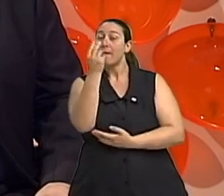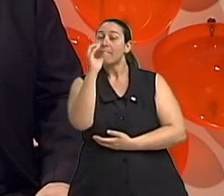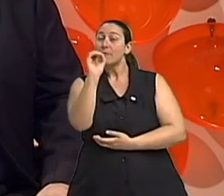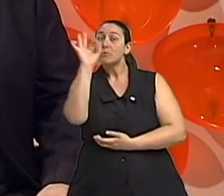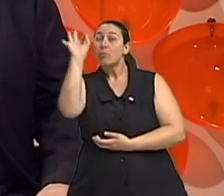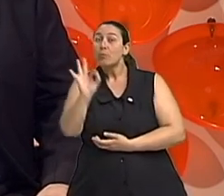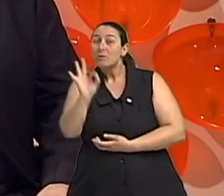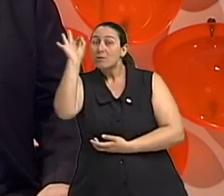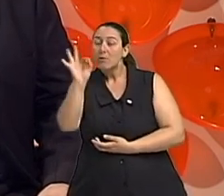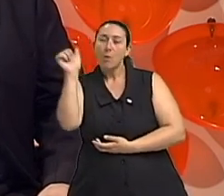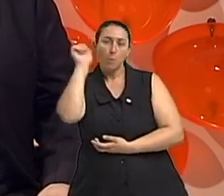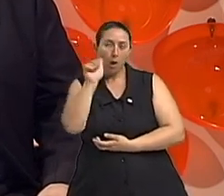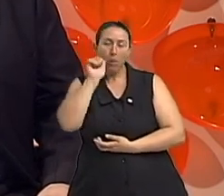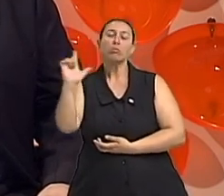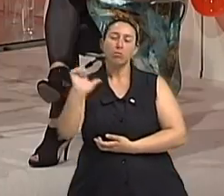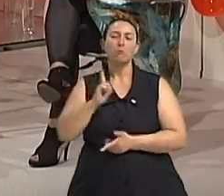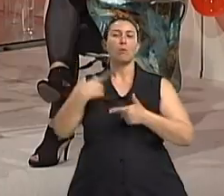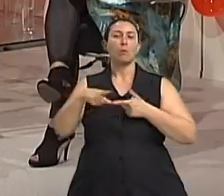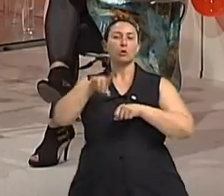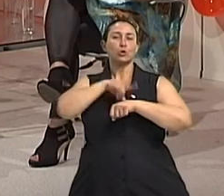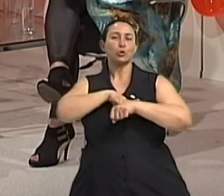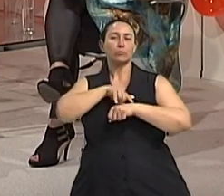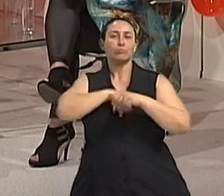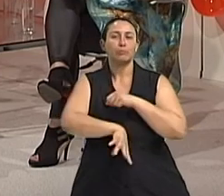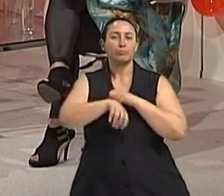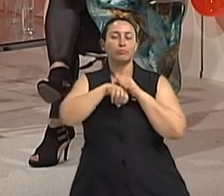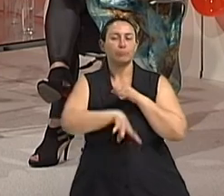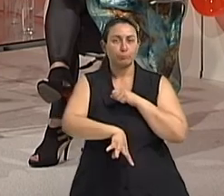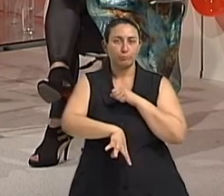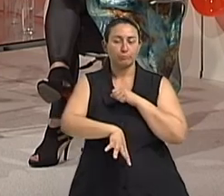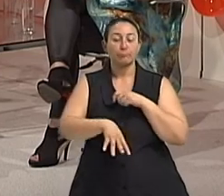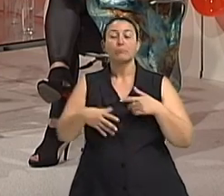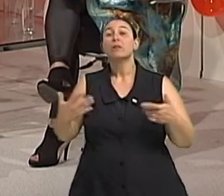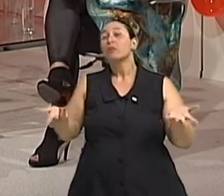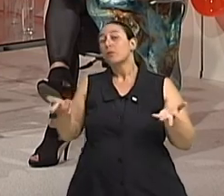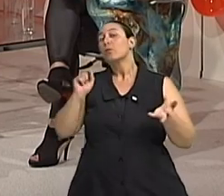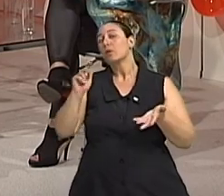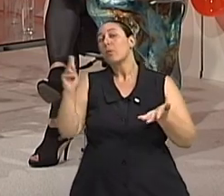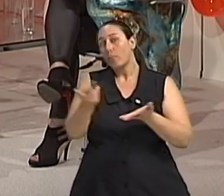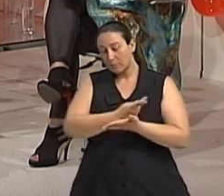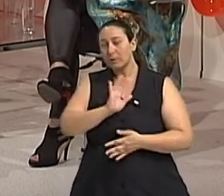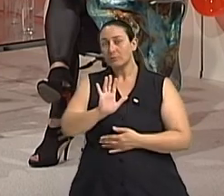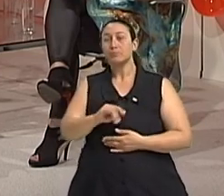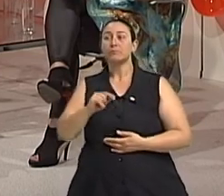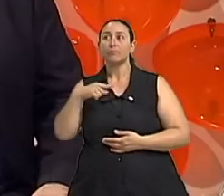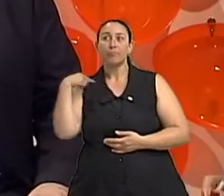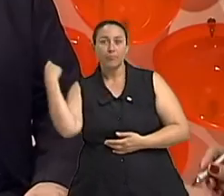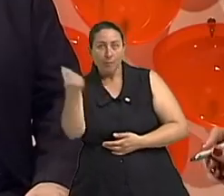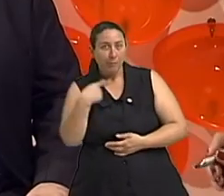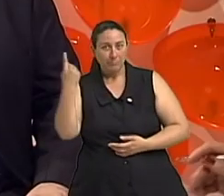das mulheres tenham incontinência urinária. Então, é provável, as senhoras da audiência, que entre